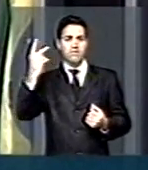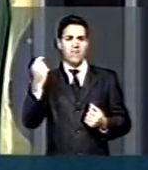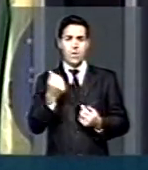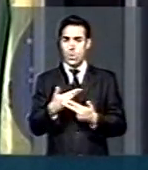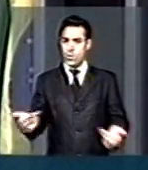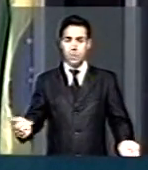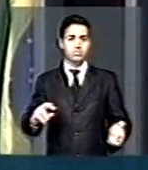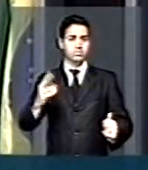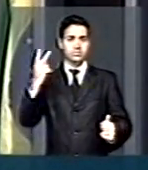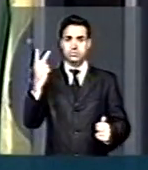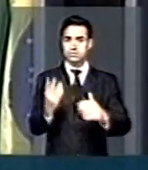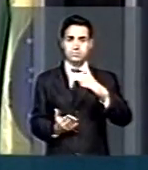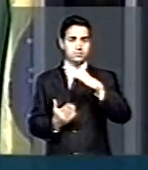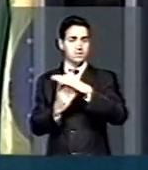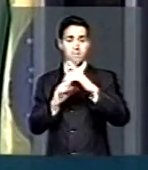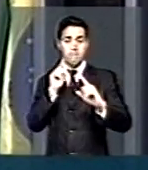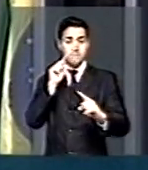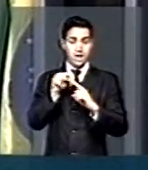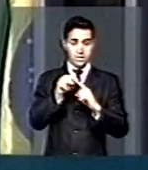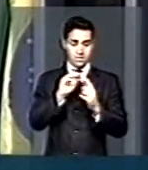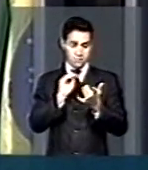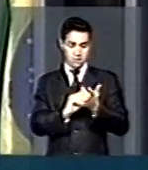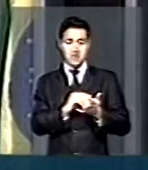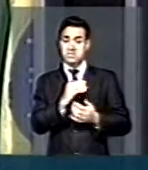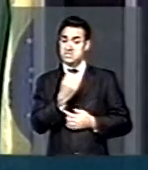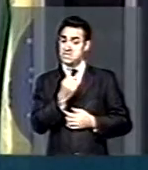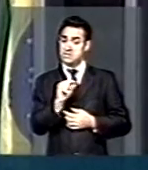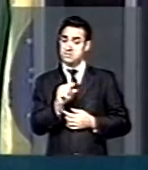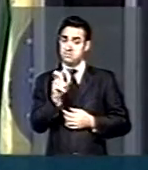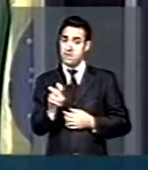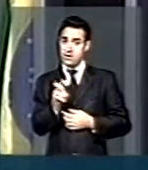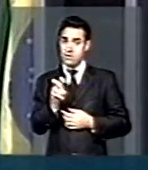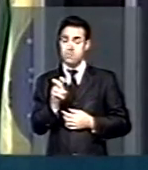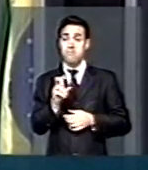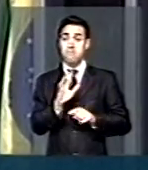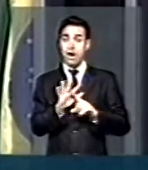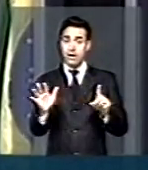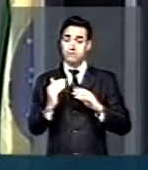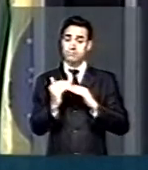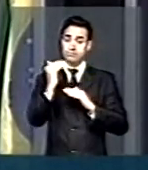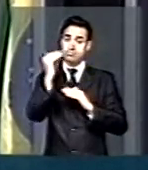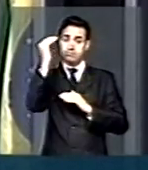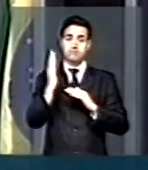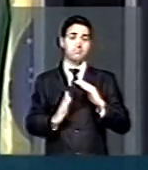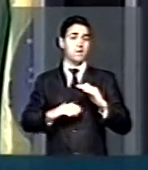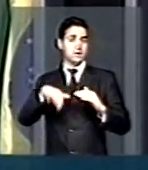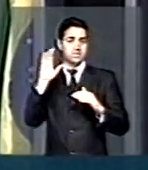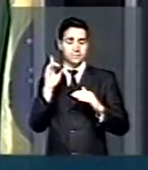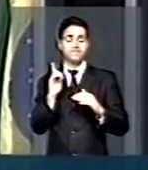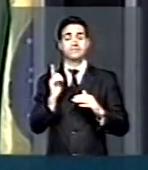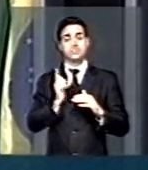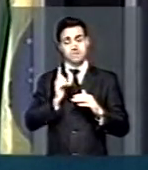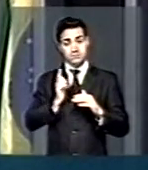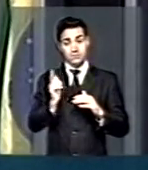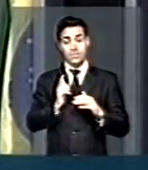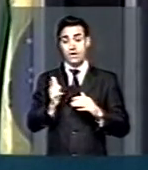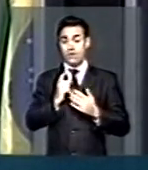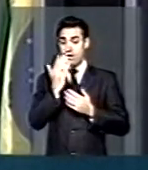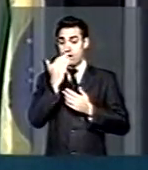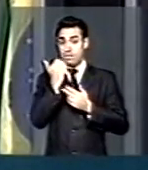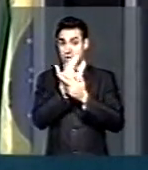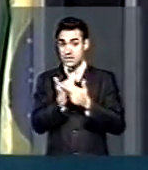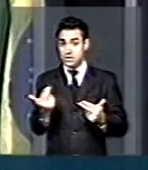batendo o teto da meta, 6,5%, e incomodando o povo naquilo que diz respeito a alimentos,